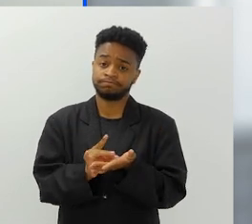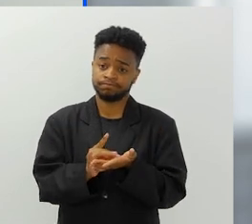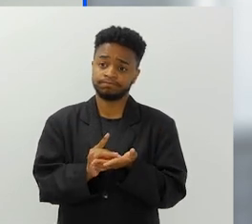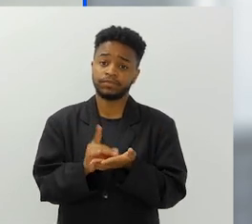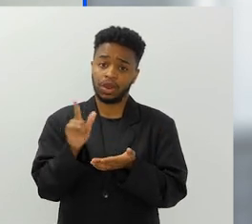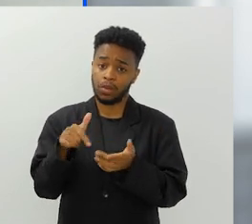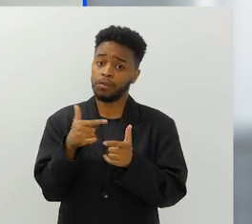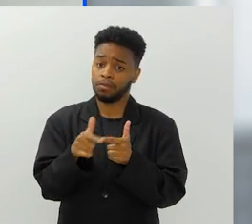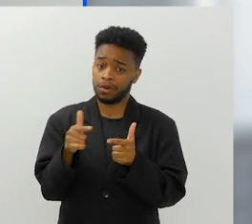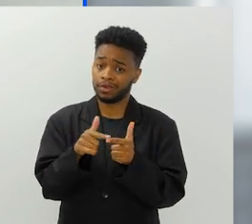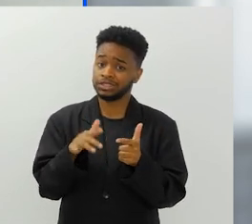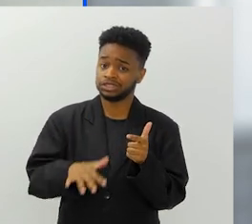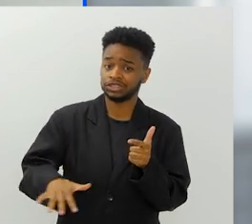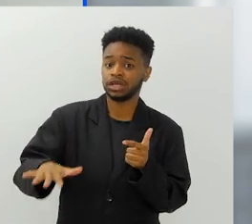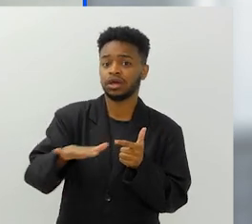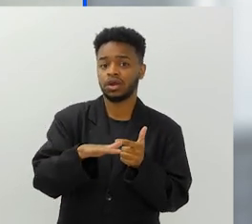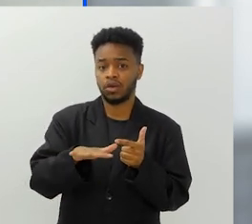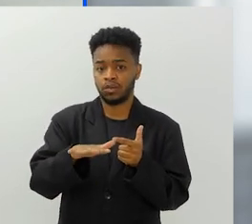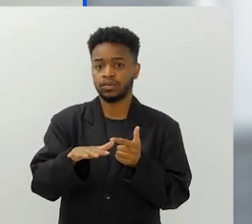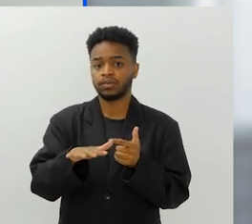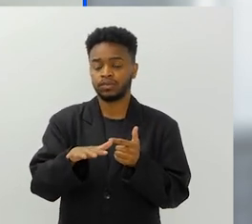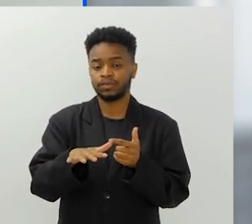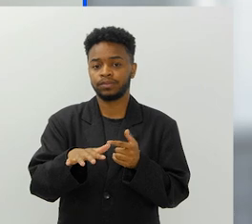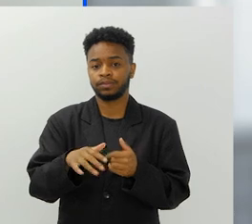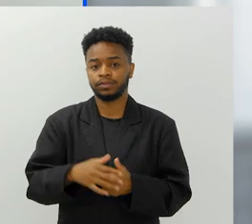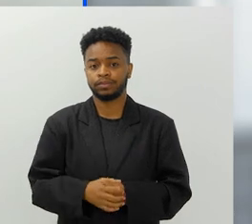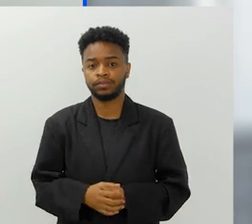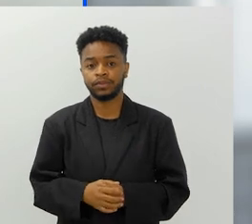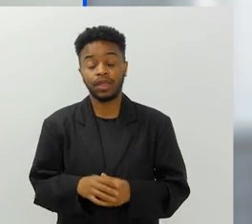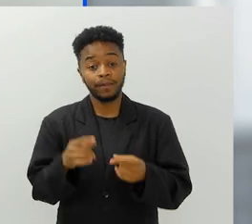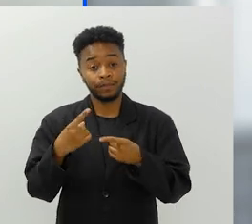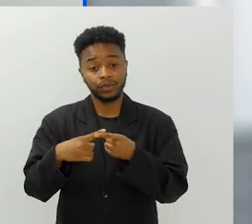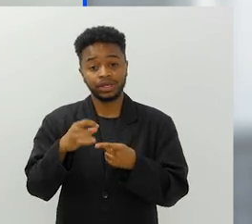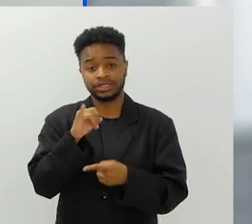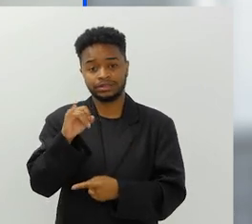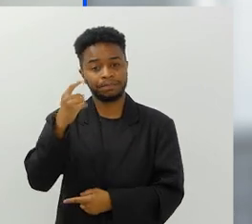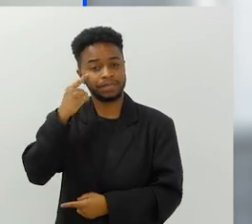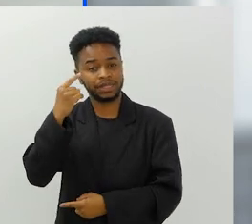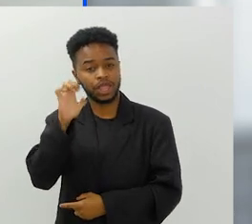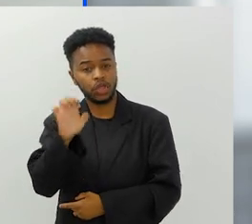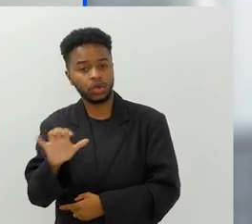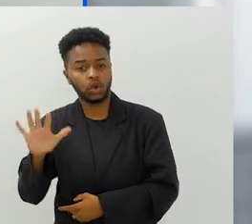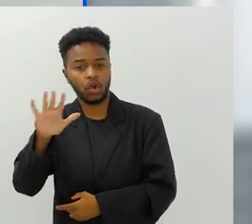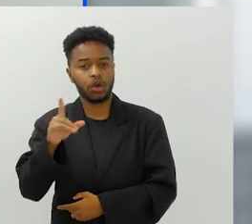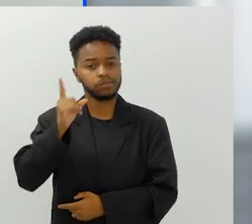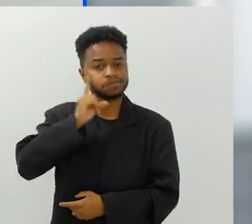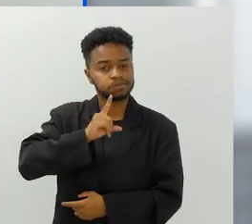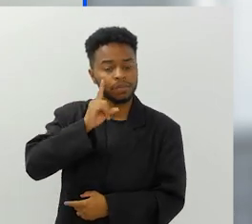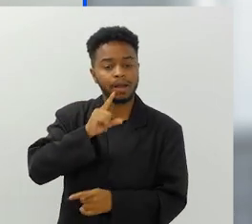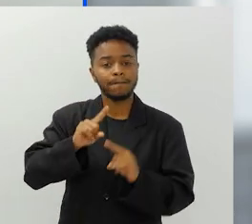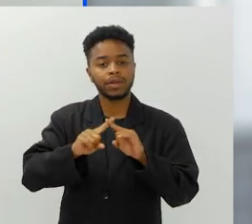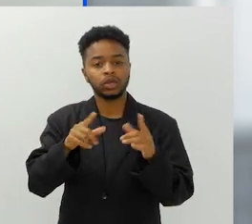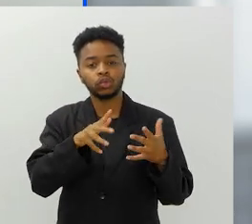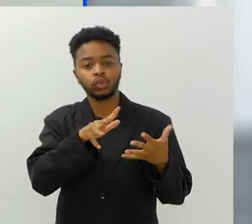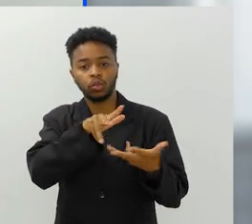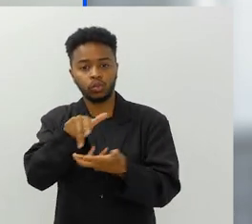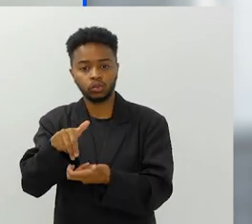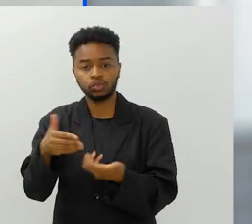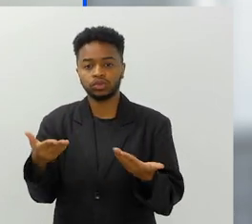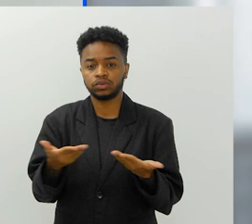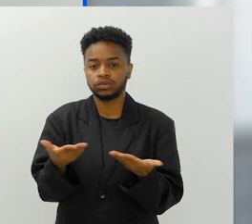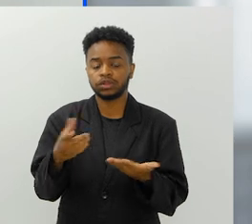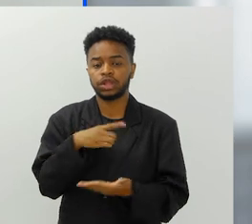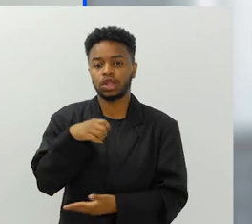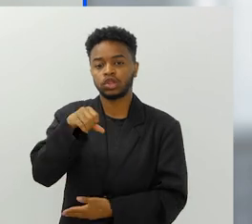é realmente um problema generalizado também no primeiro, enfim, se você pensa Europa e Estados Unidos, hoje no mundo